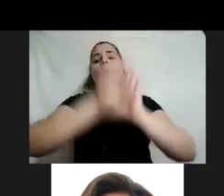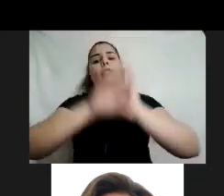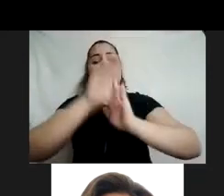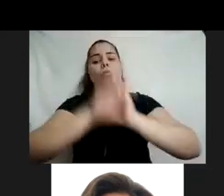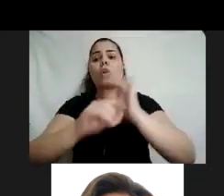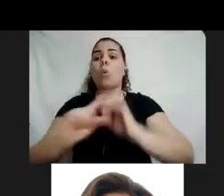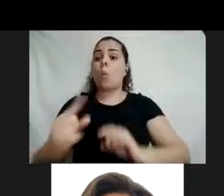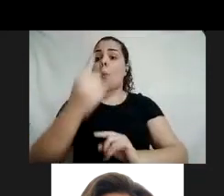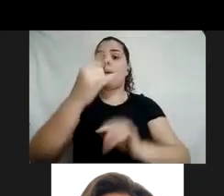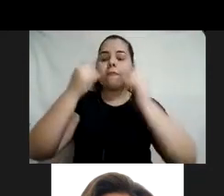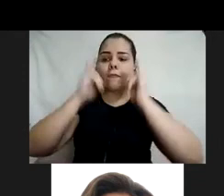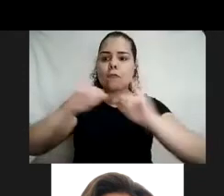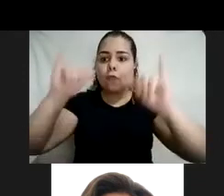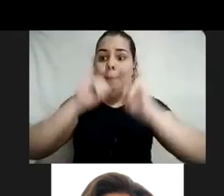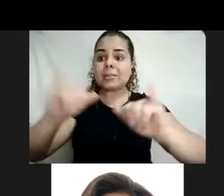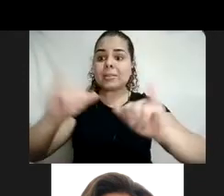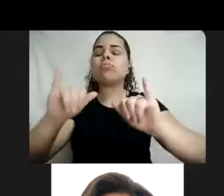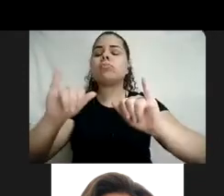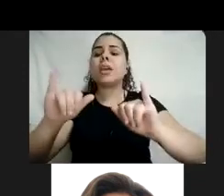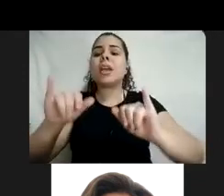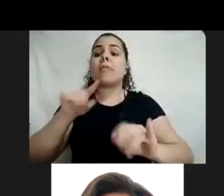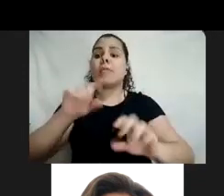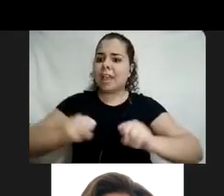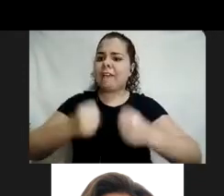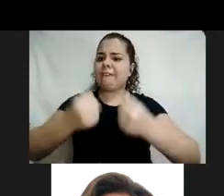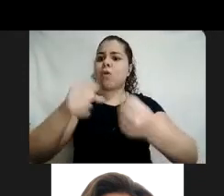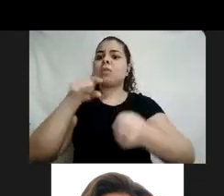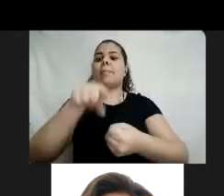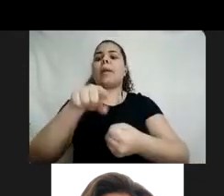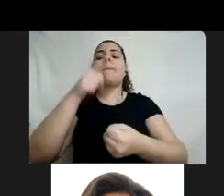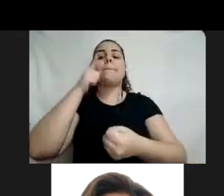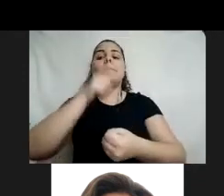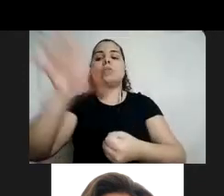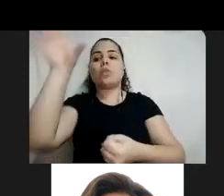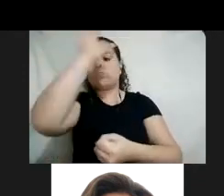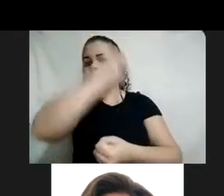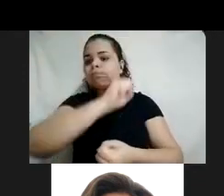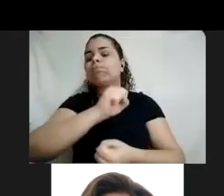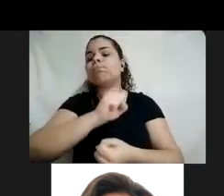reforçando aquilo para a pessoa poder aprender. Pode continuar, Sabine.